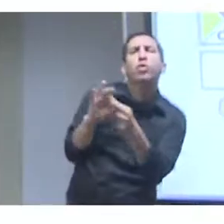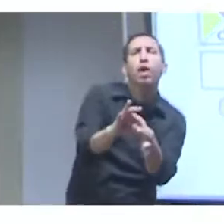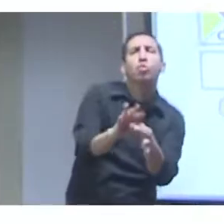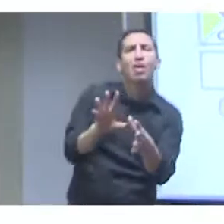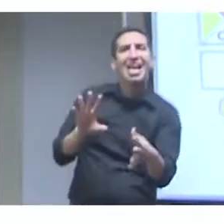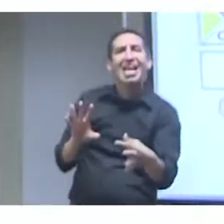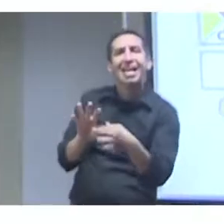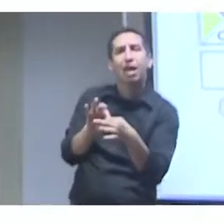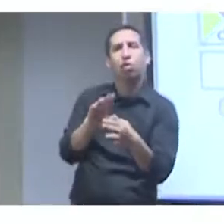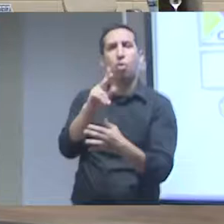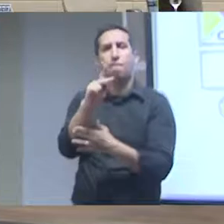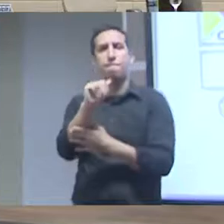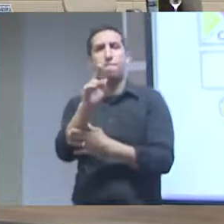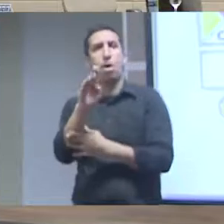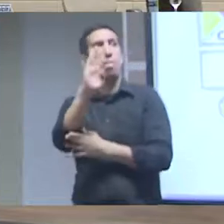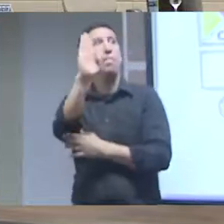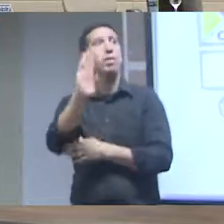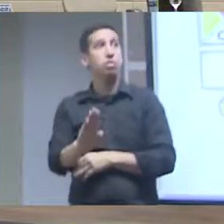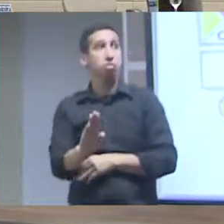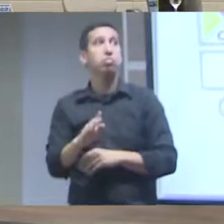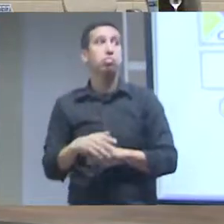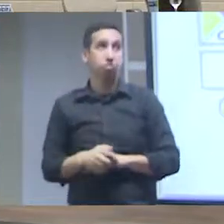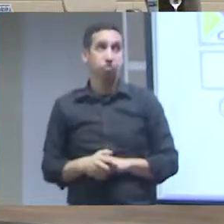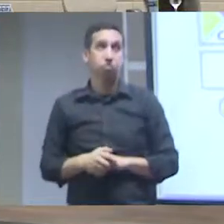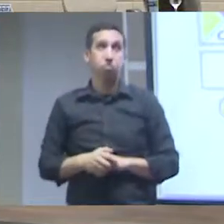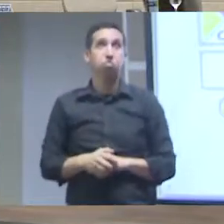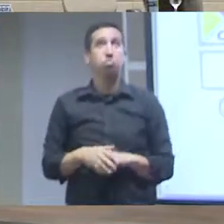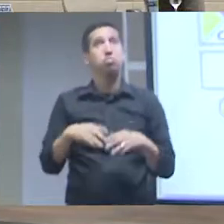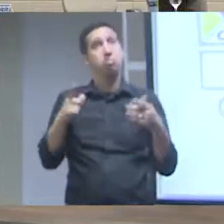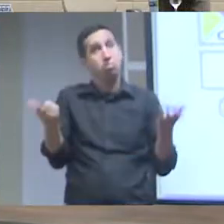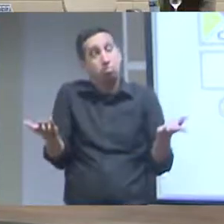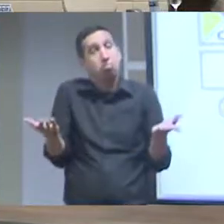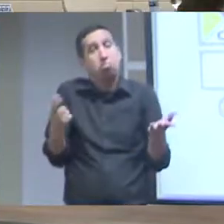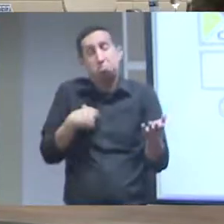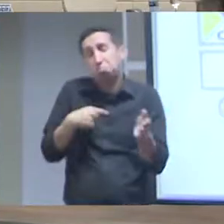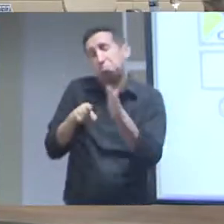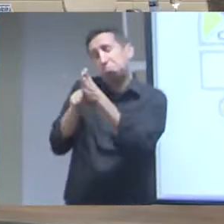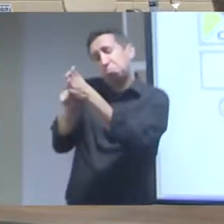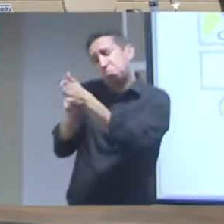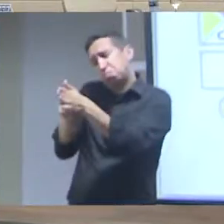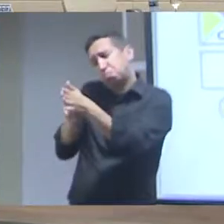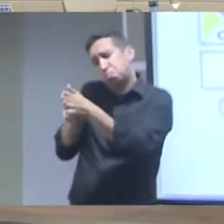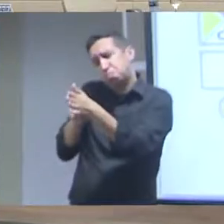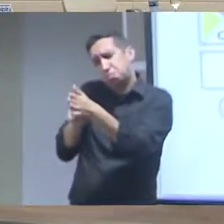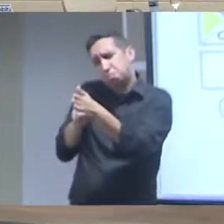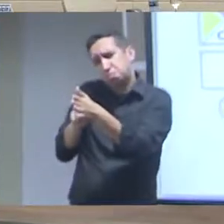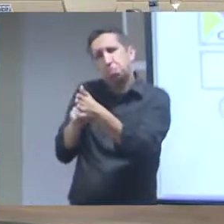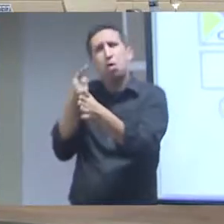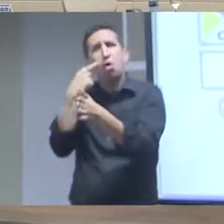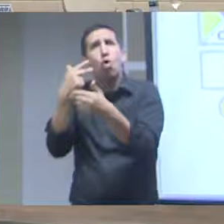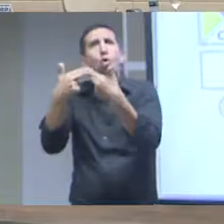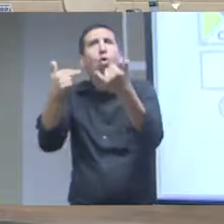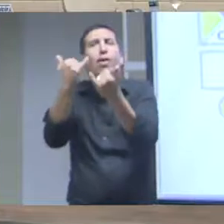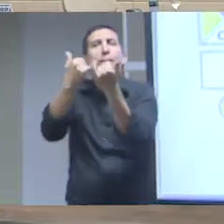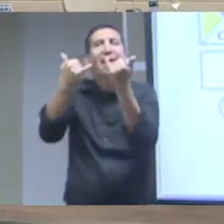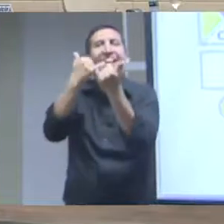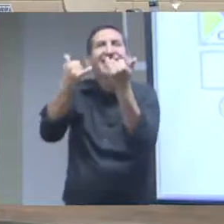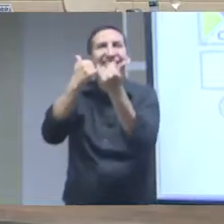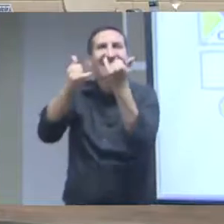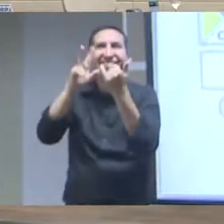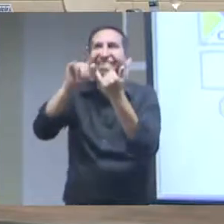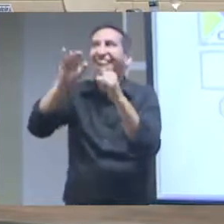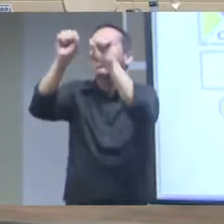Birapitanga e vai receber de volta todos os recursos isso ainda é um problema então a gente desenvolveu quer dizer